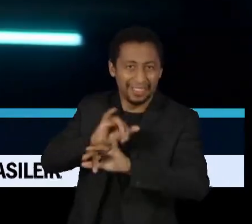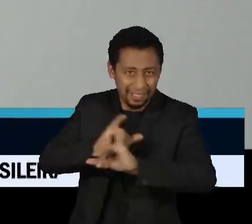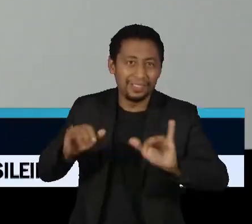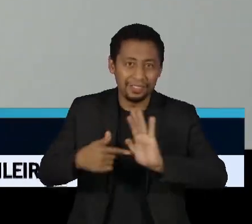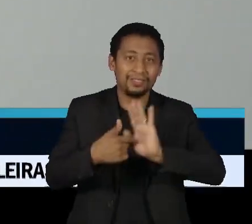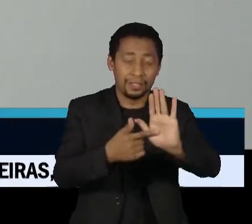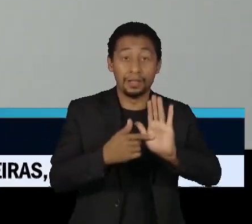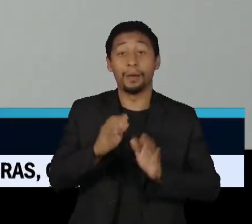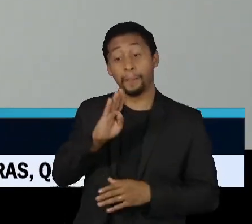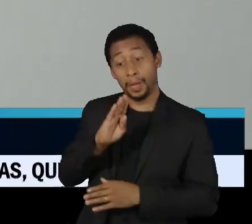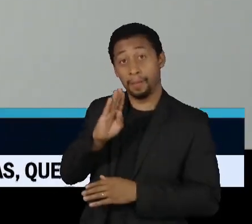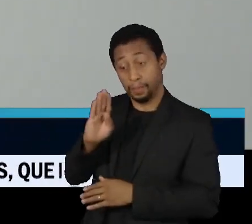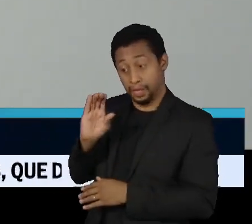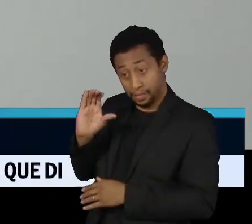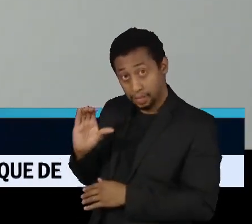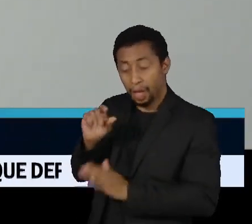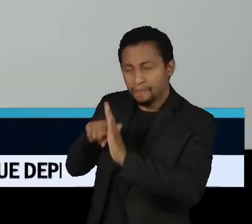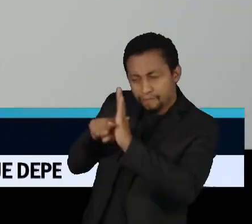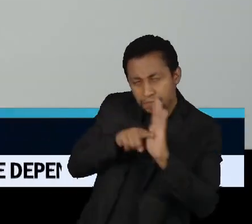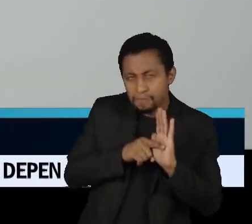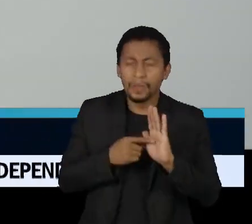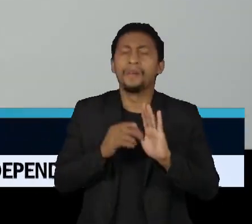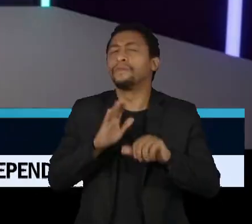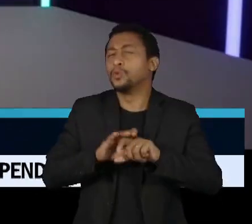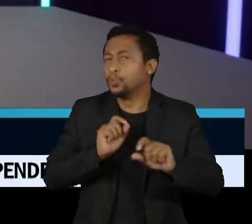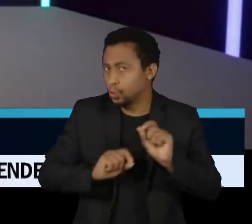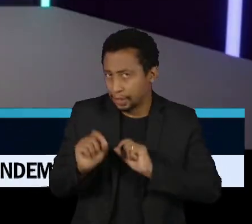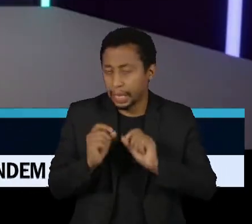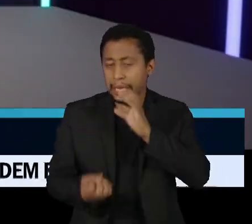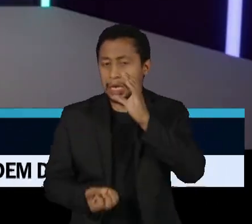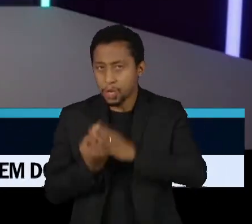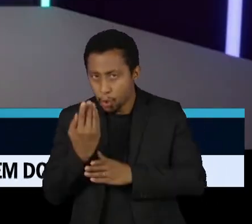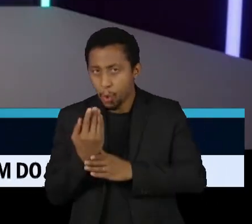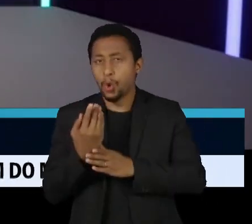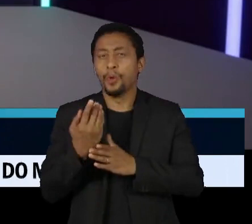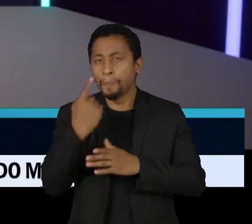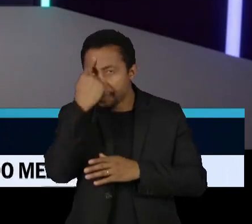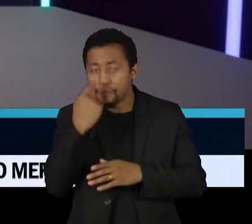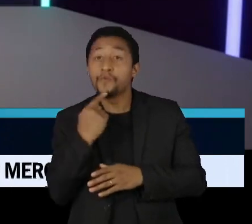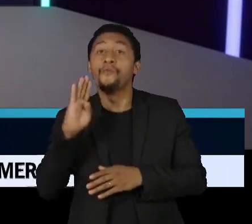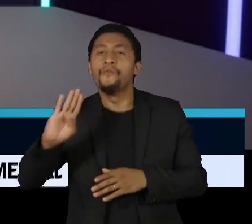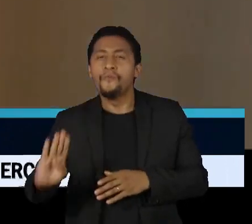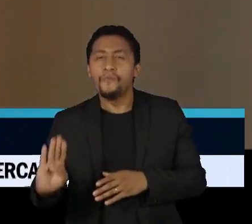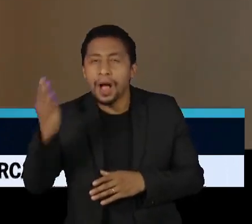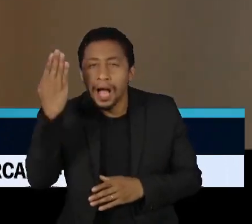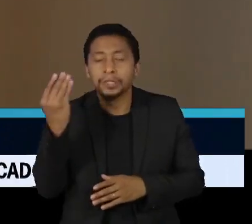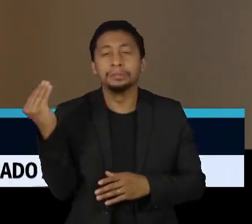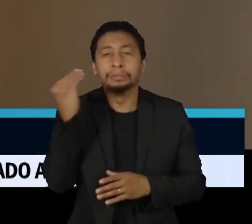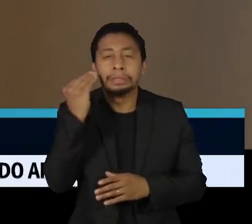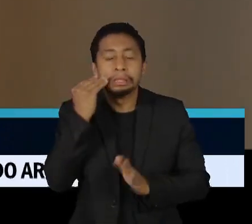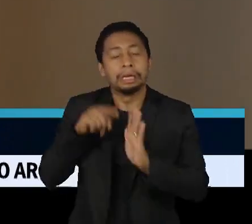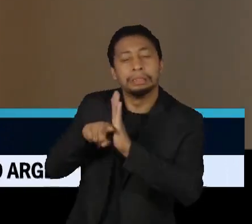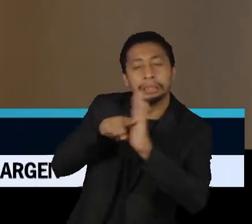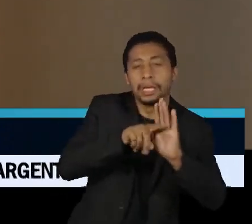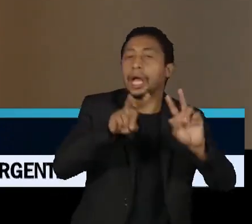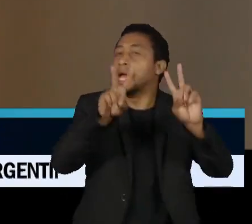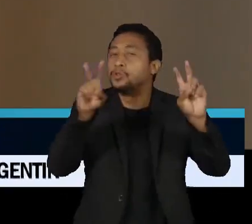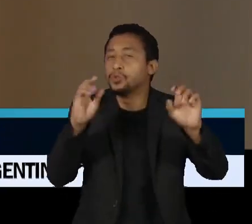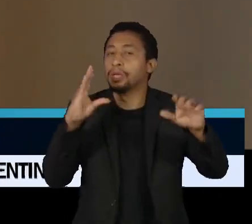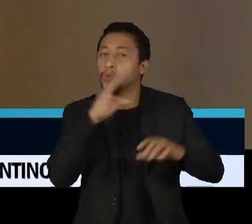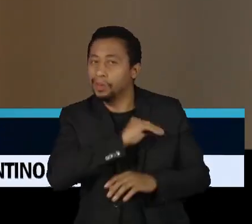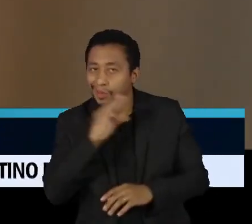investigação. Criou contas falsas em várias redes sociais, buscando assuntos típicos de adolescentes. Futebol,